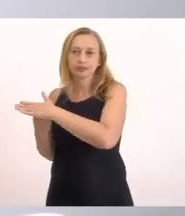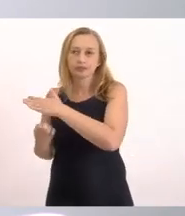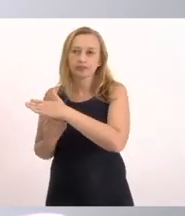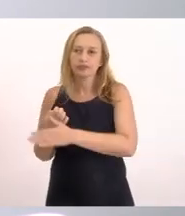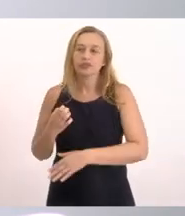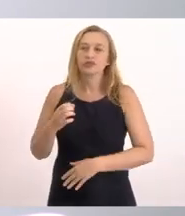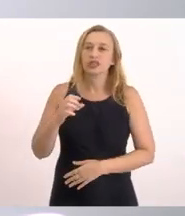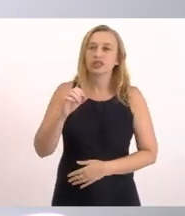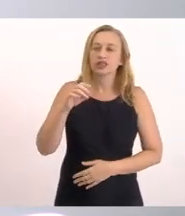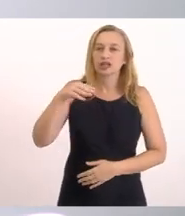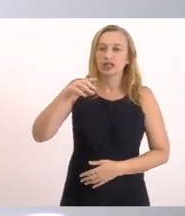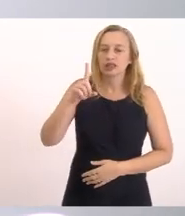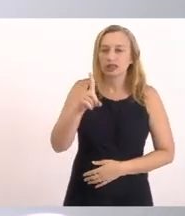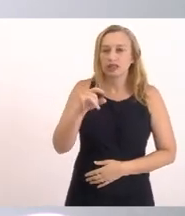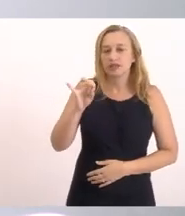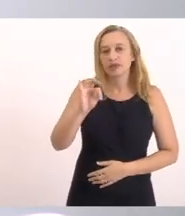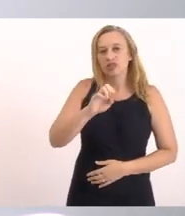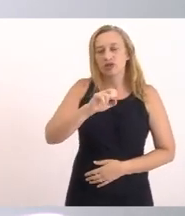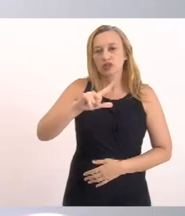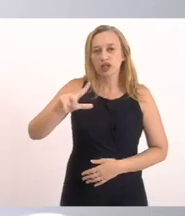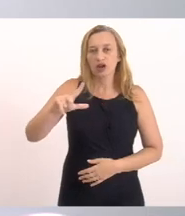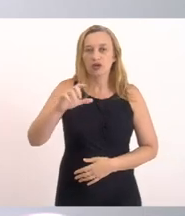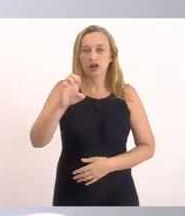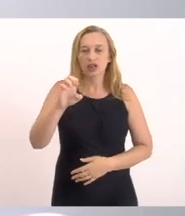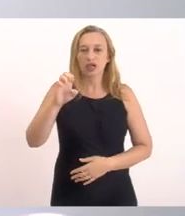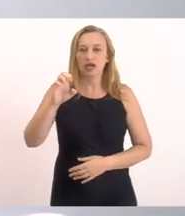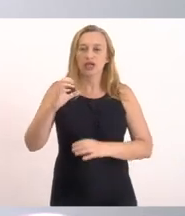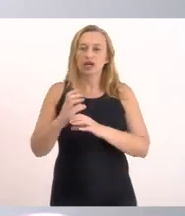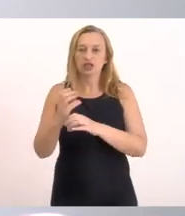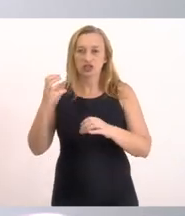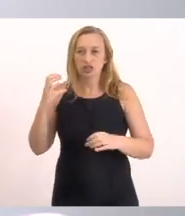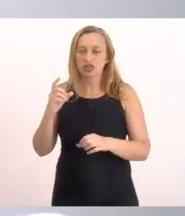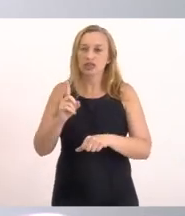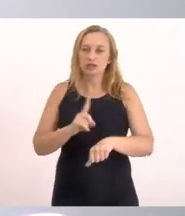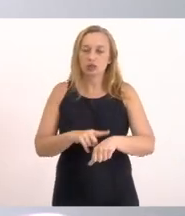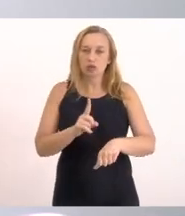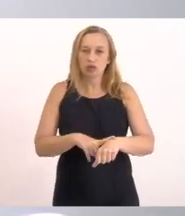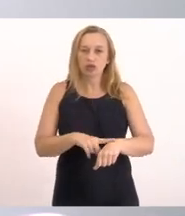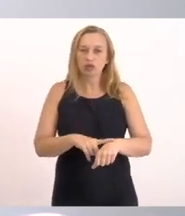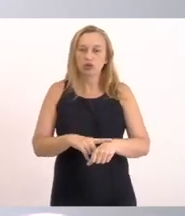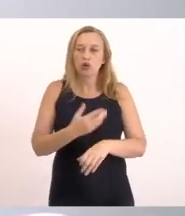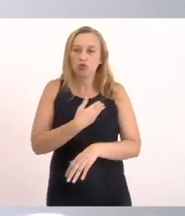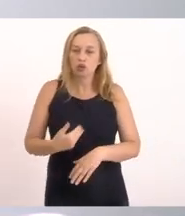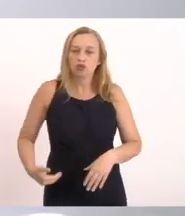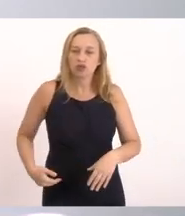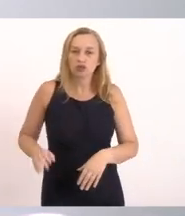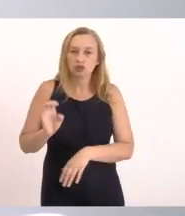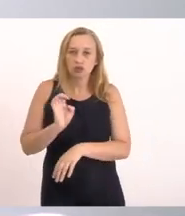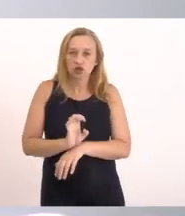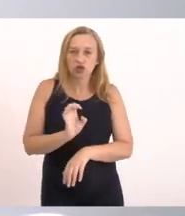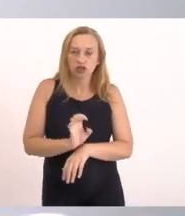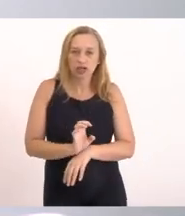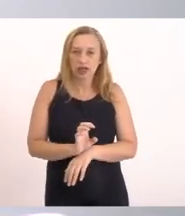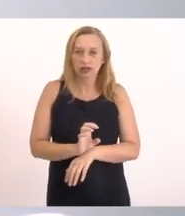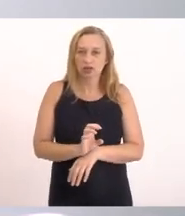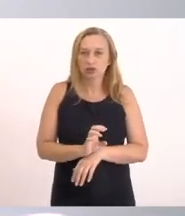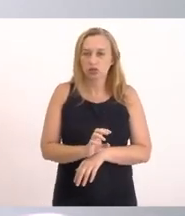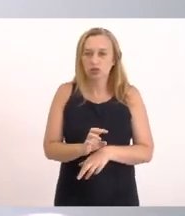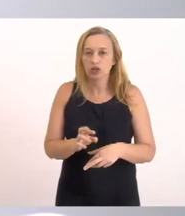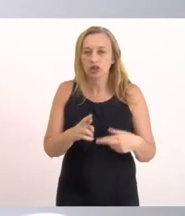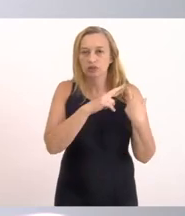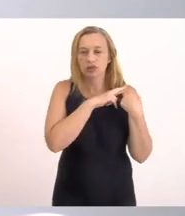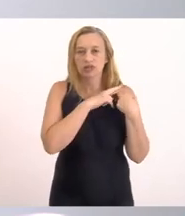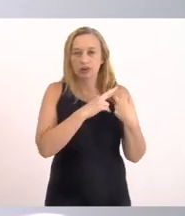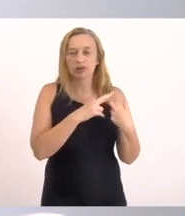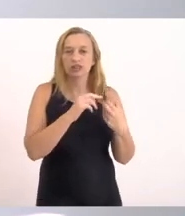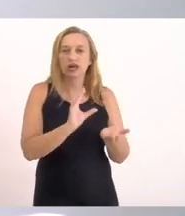Engenharia E nesse mesmo momento O governo do estado Assumiu Inclusive Os custos Para a